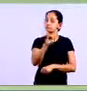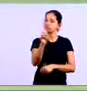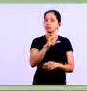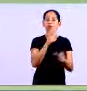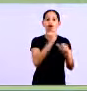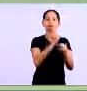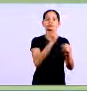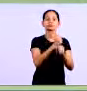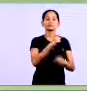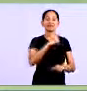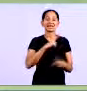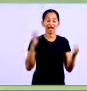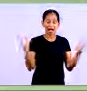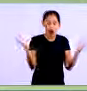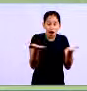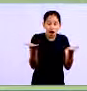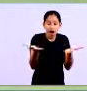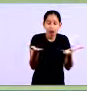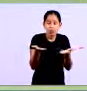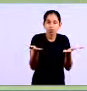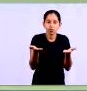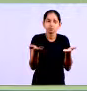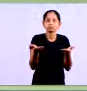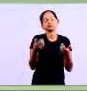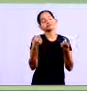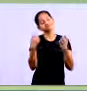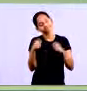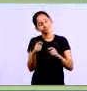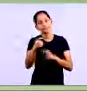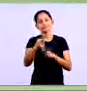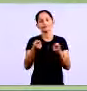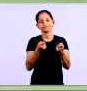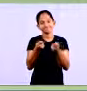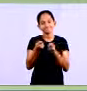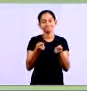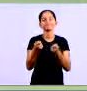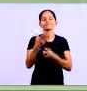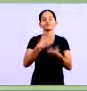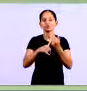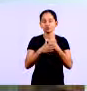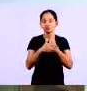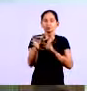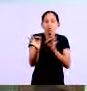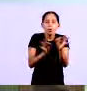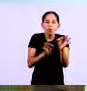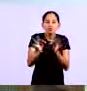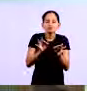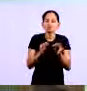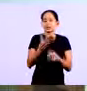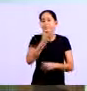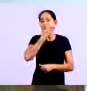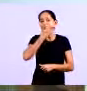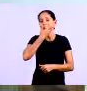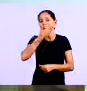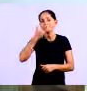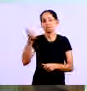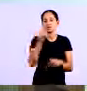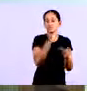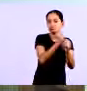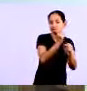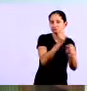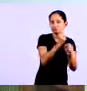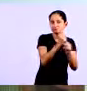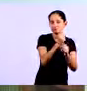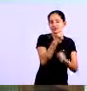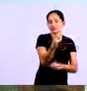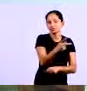caixa é aquilo que está ali na sua mão e é preciso saber gerenciar esse caixa é preciso ter controle sobre ele você tem que saber os recursos que você